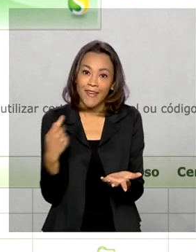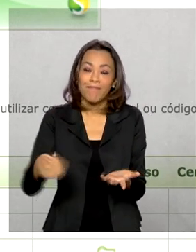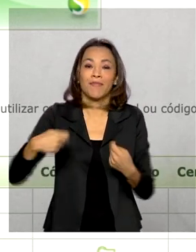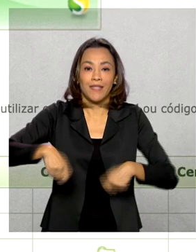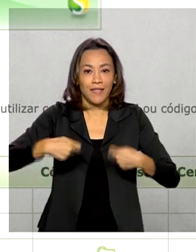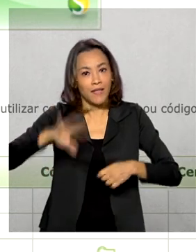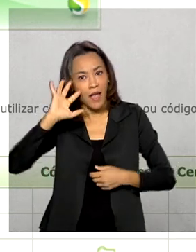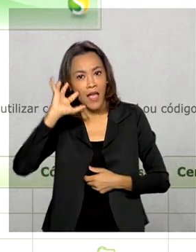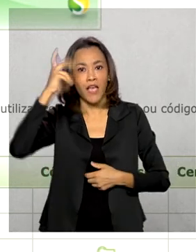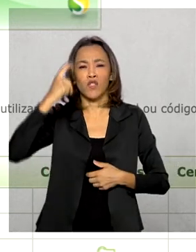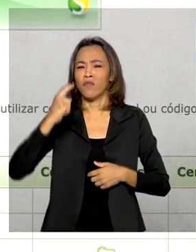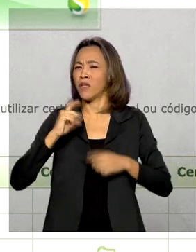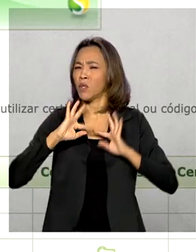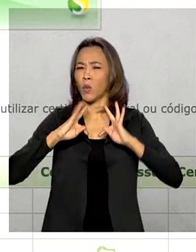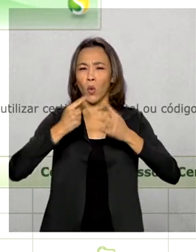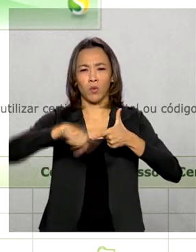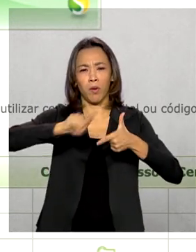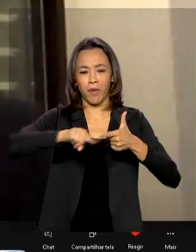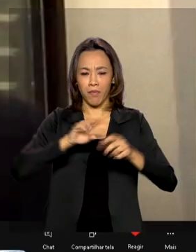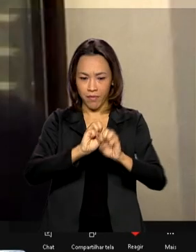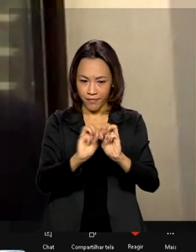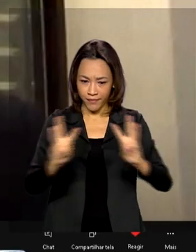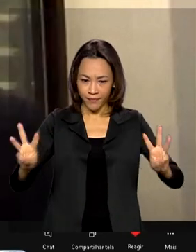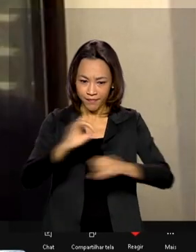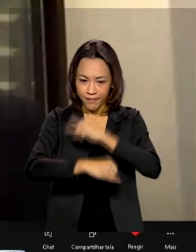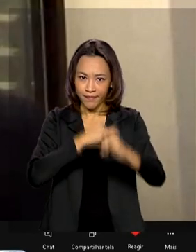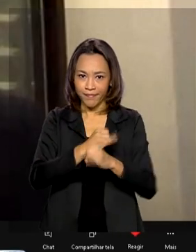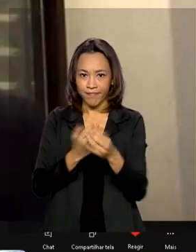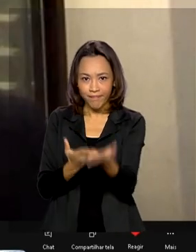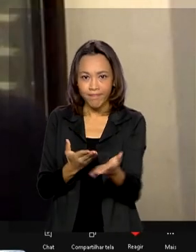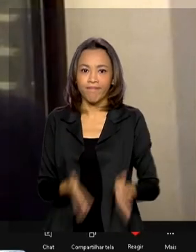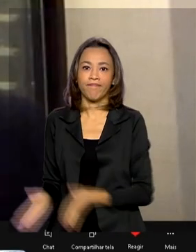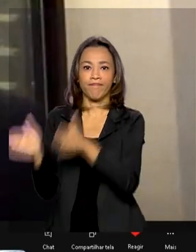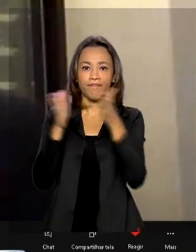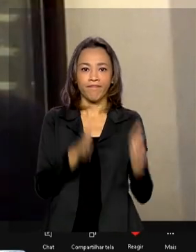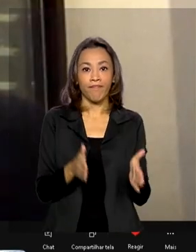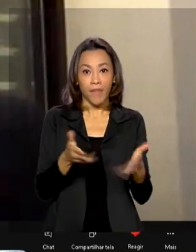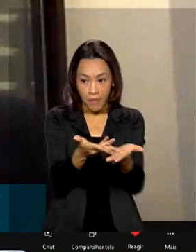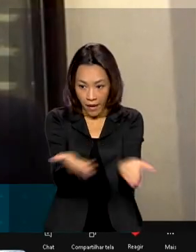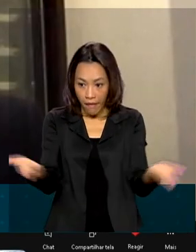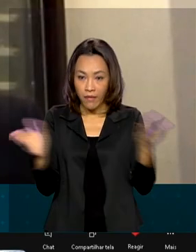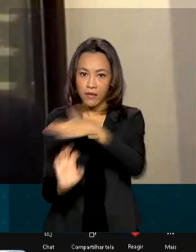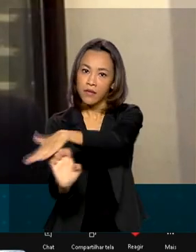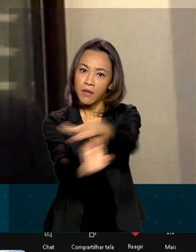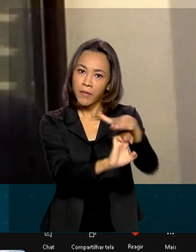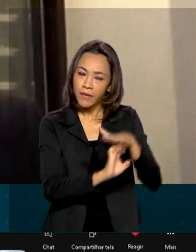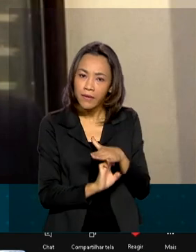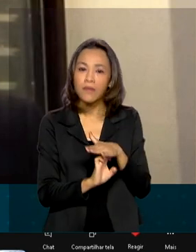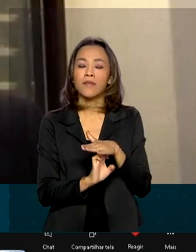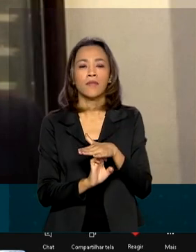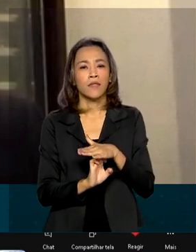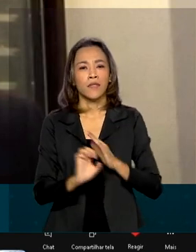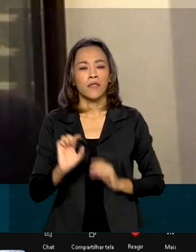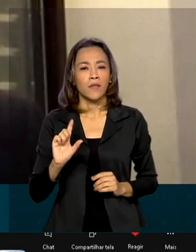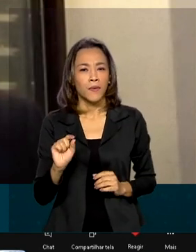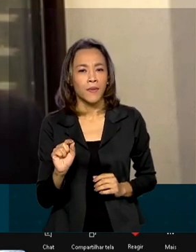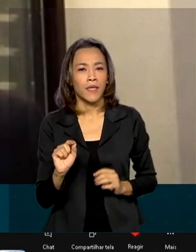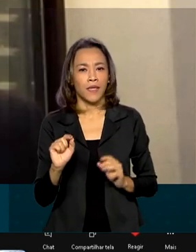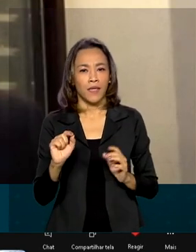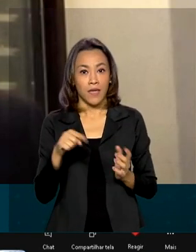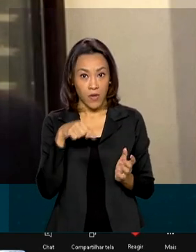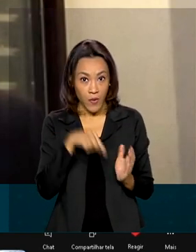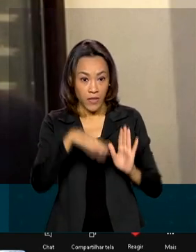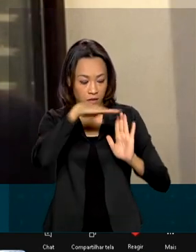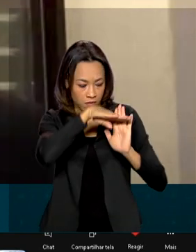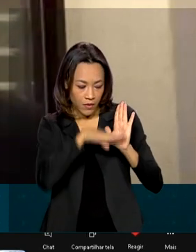possível resolver tudo pela internet. Para essas empresas, além dessa unificação desses procedimentos